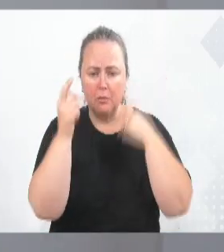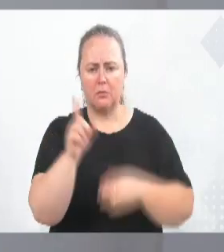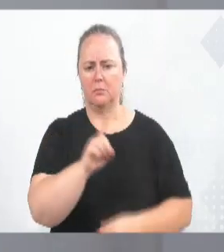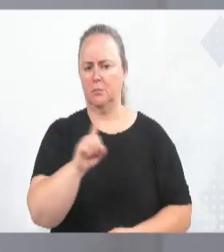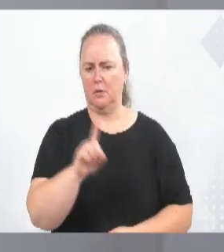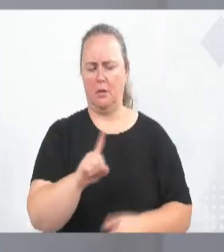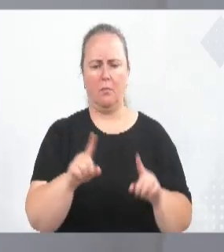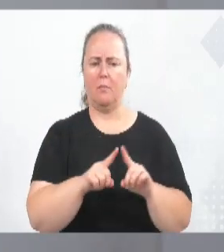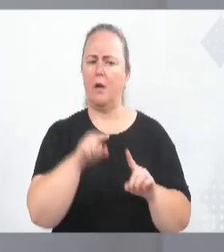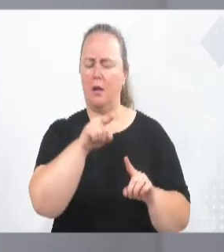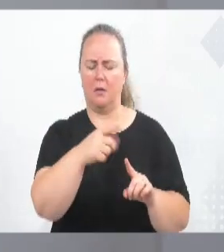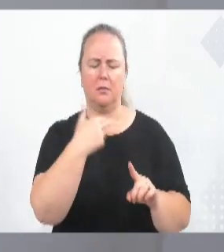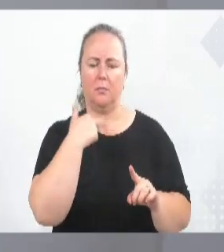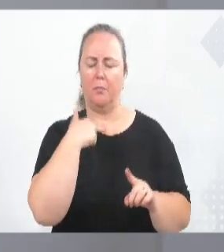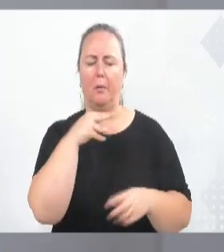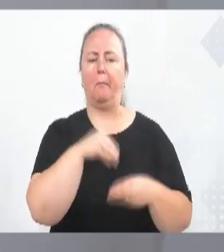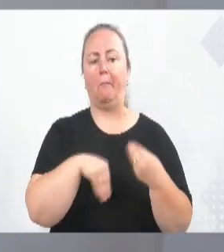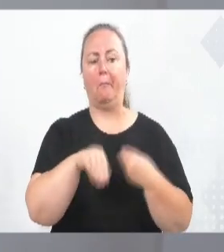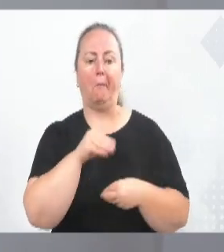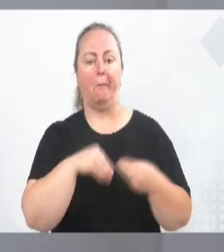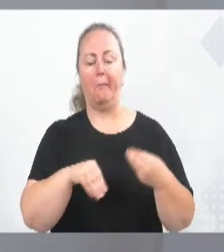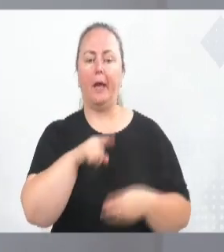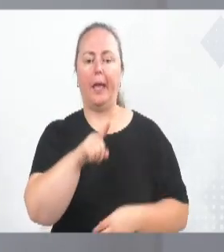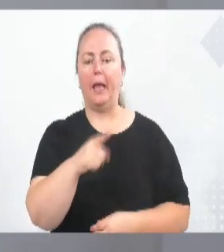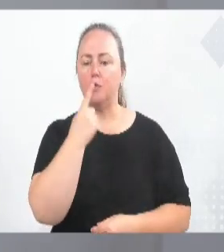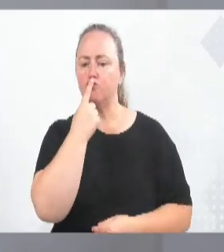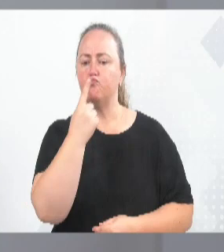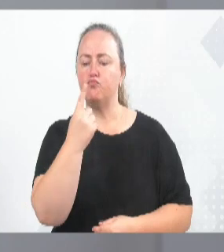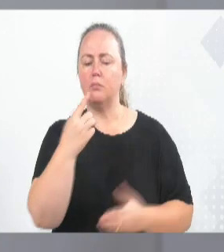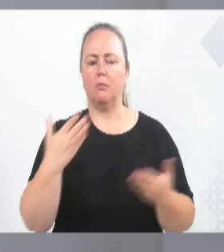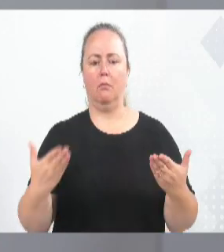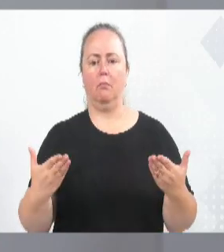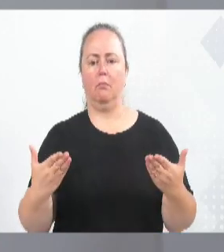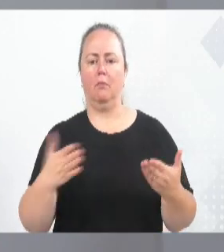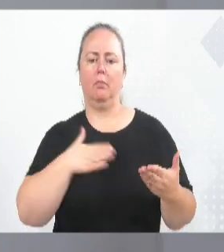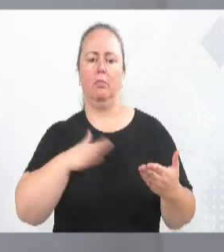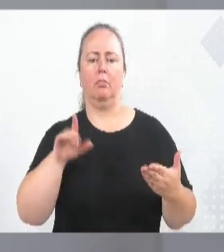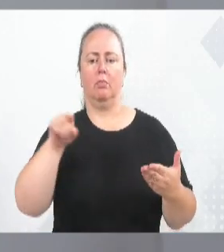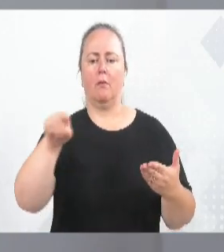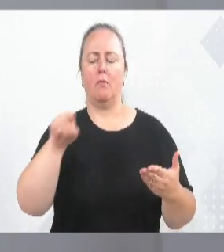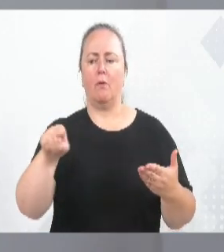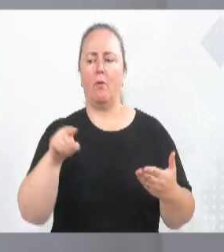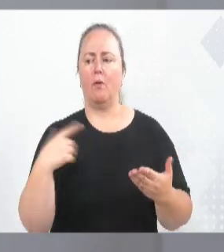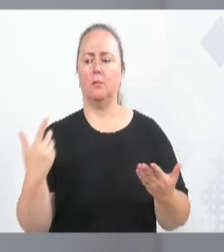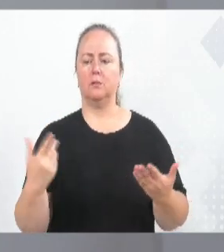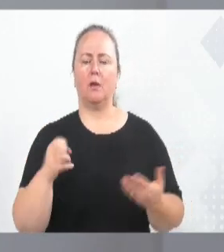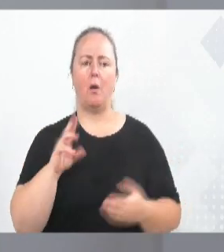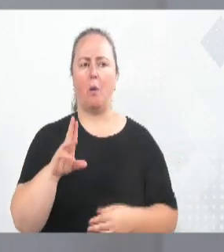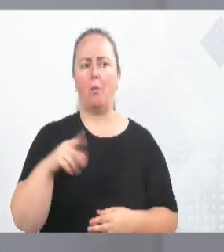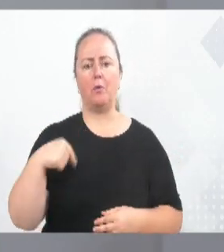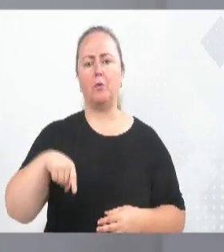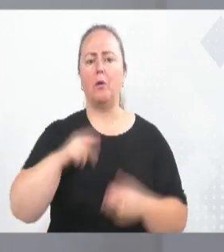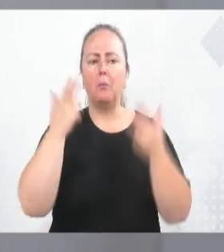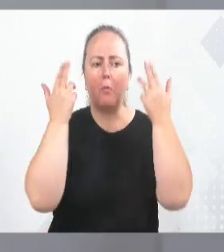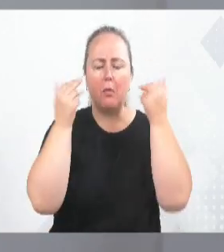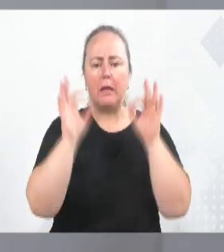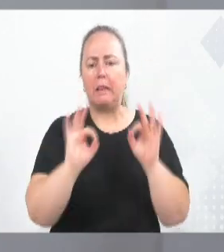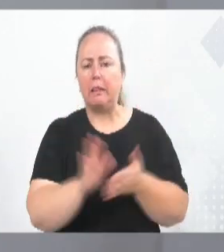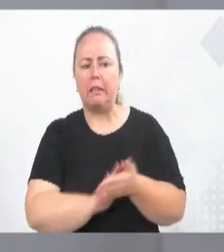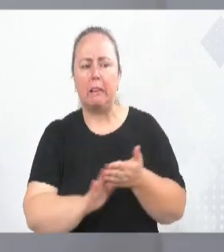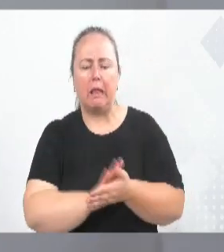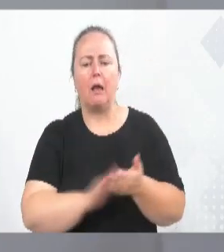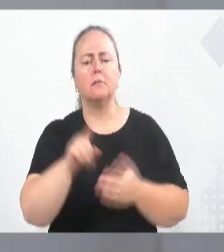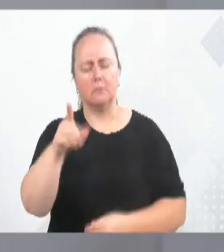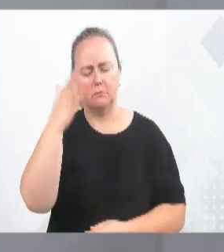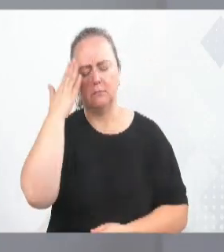coisas. Ele não pode deixar essa birra dele, com relação a não gostar do fato da gente não baixar a cabeça para ele. e o